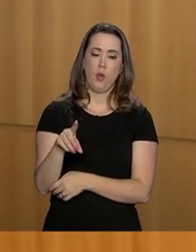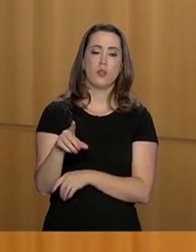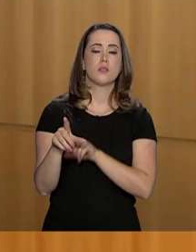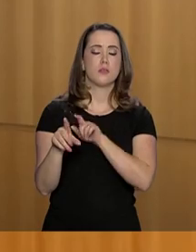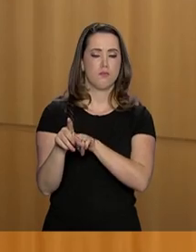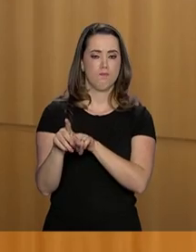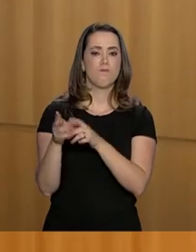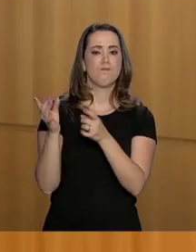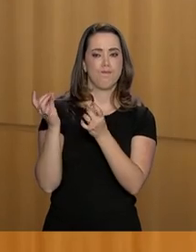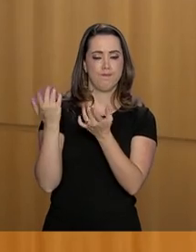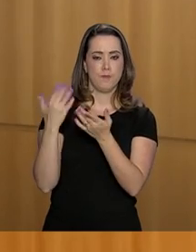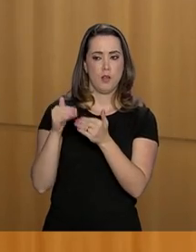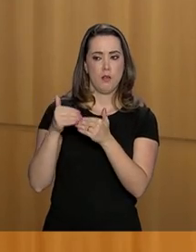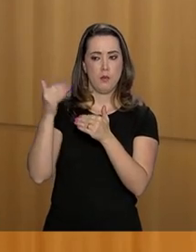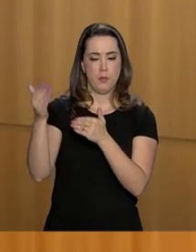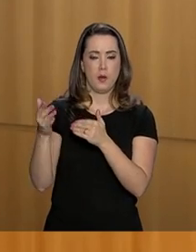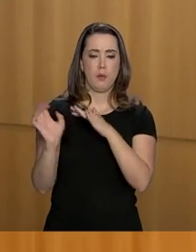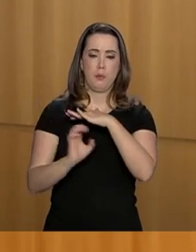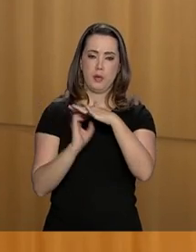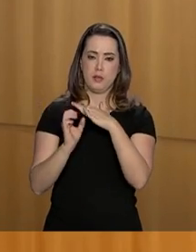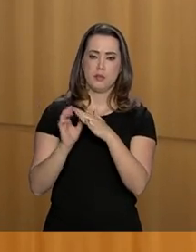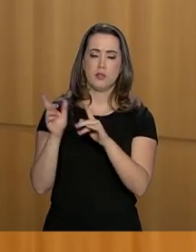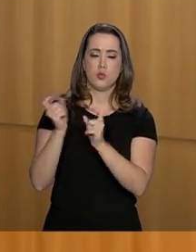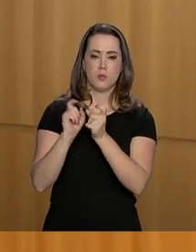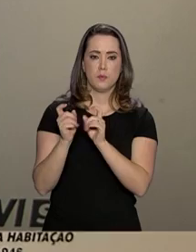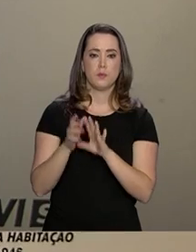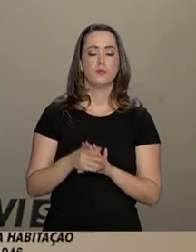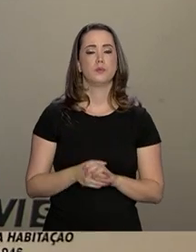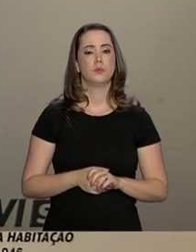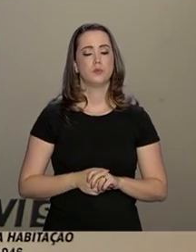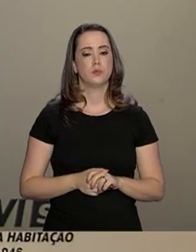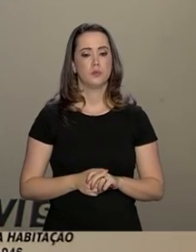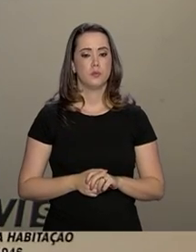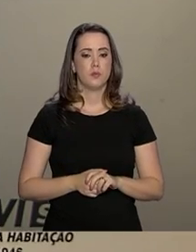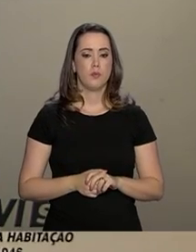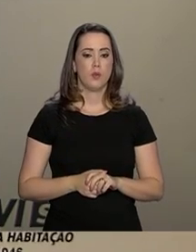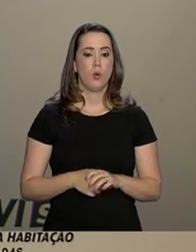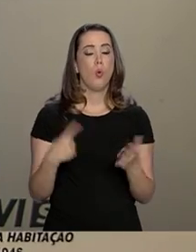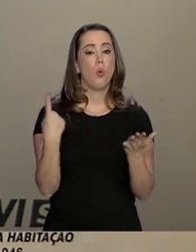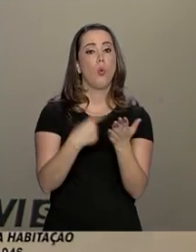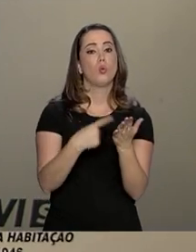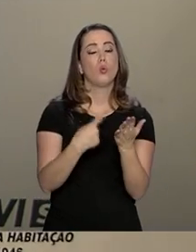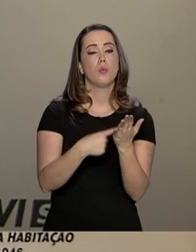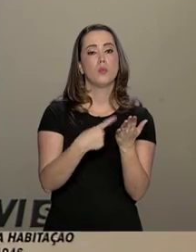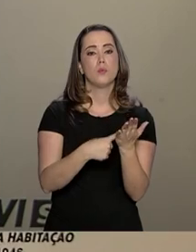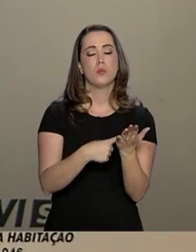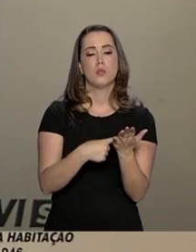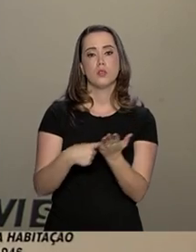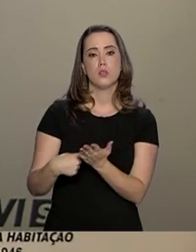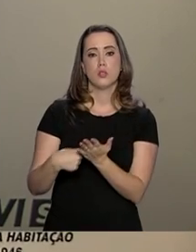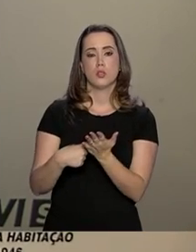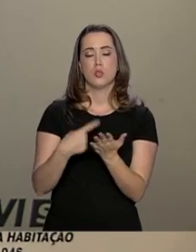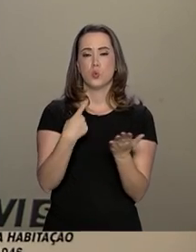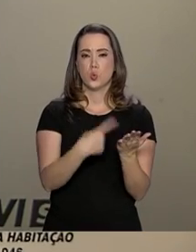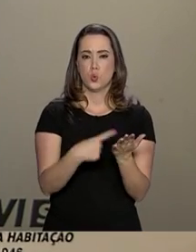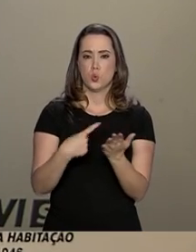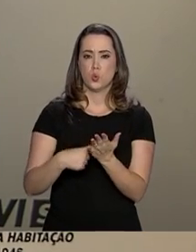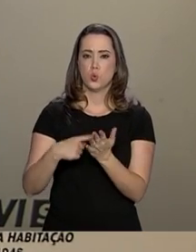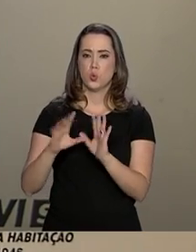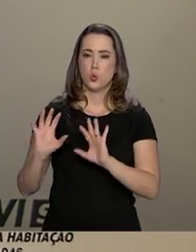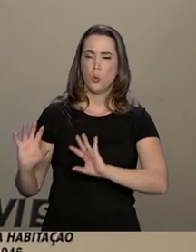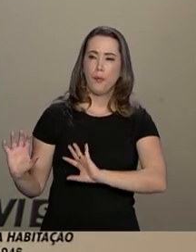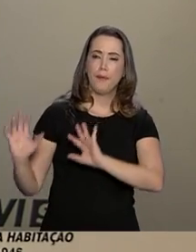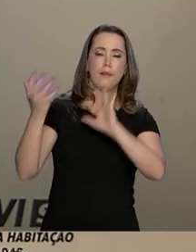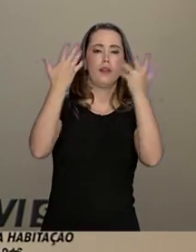também assegurou a presença do Brasil no Acordo Climático de Paris. O tema do Acordo Clima é um tema que foi conversado já entre